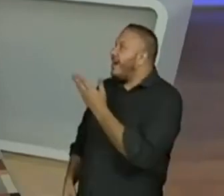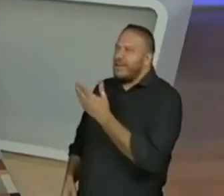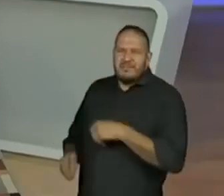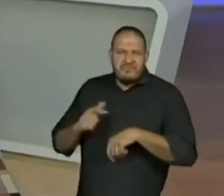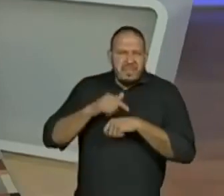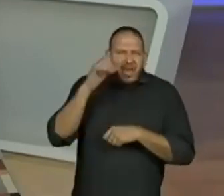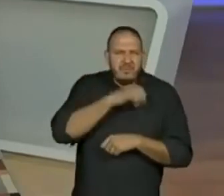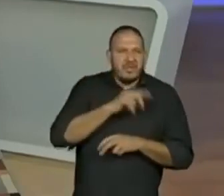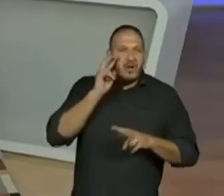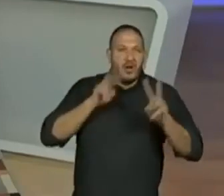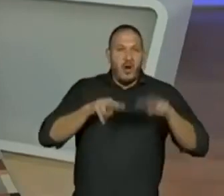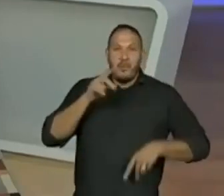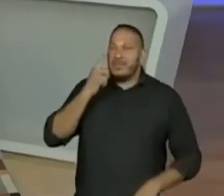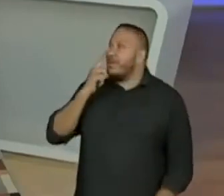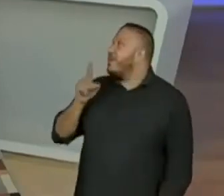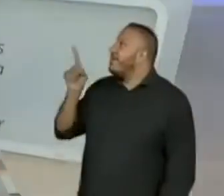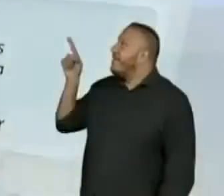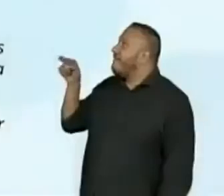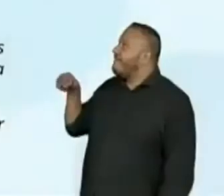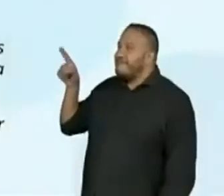pôr a próxima tela de finalização.